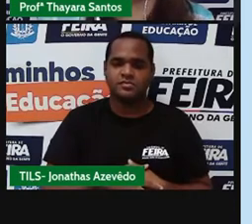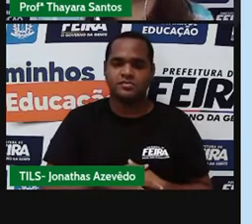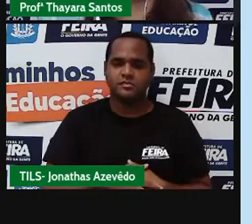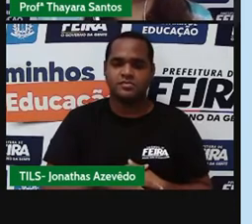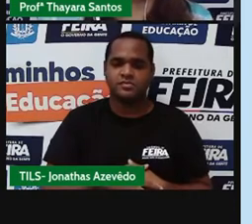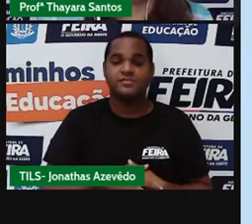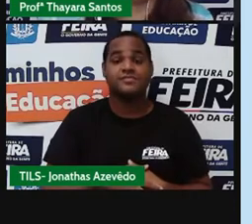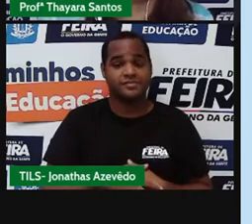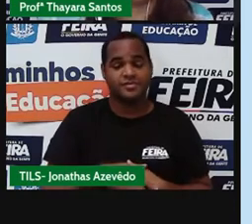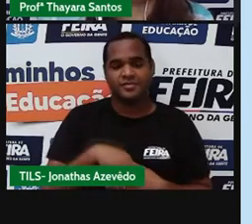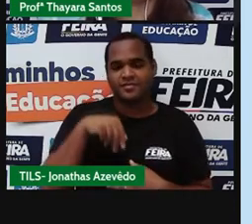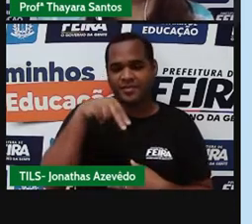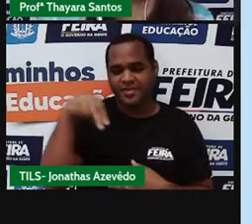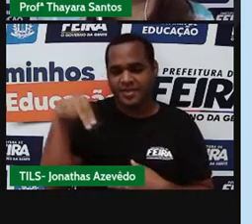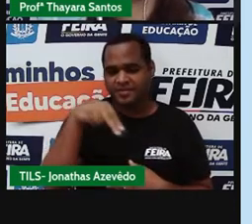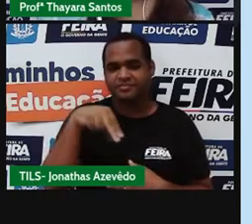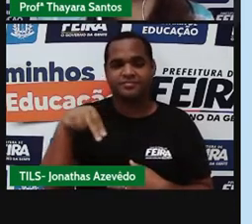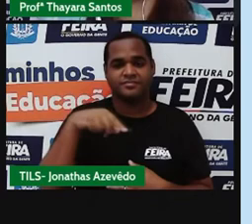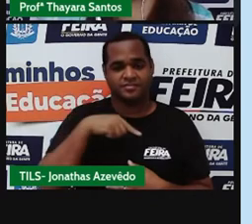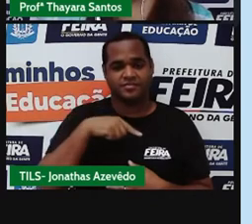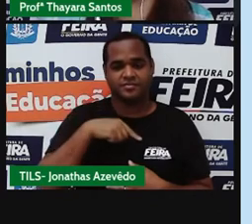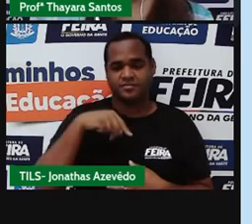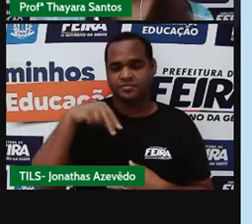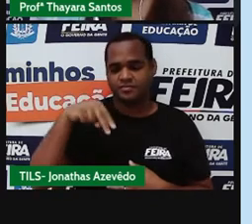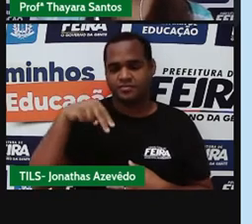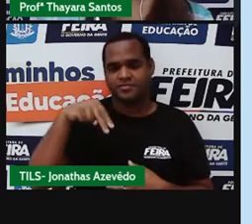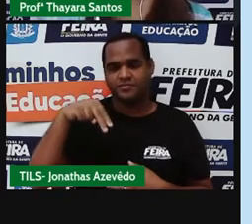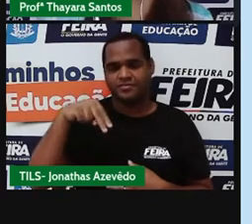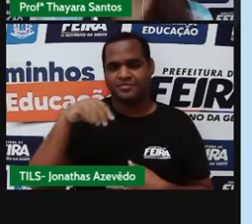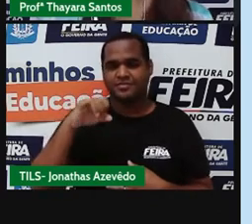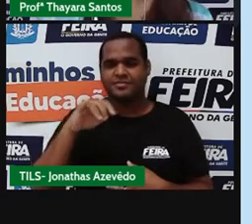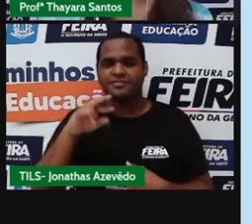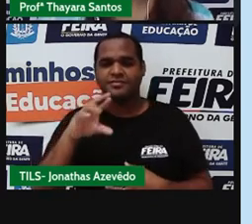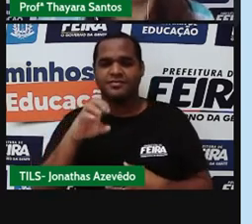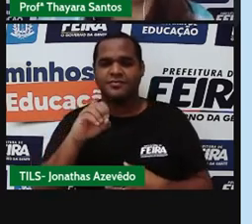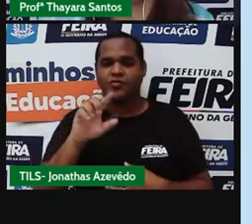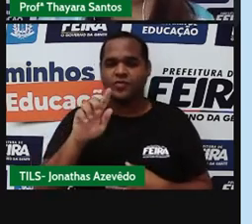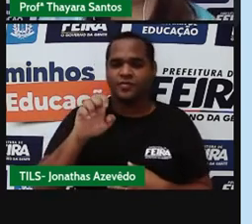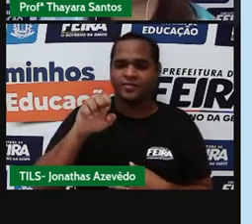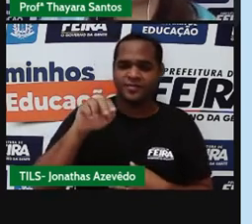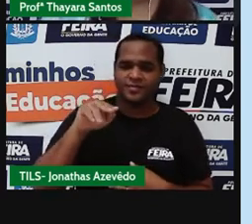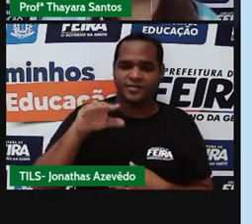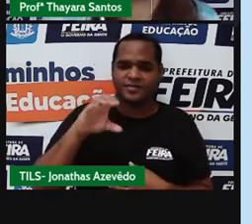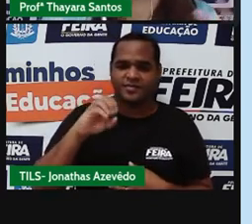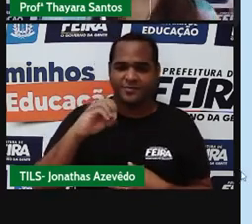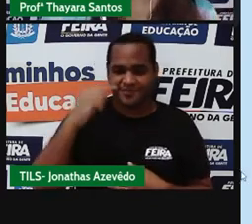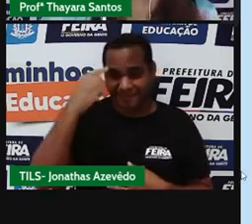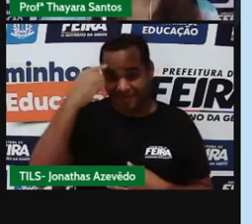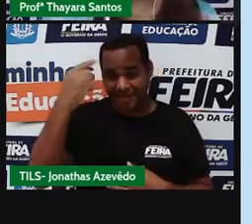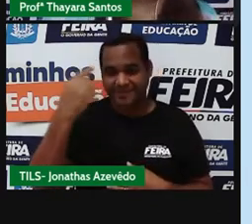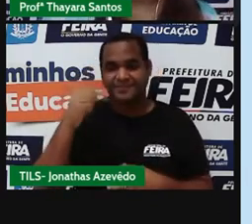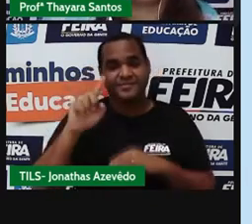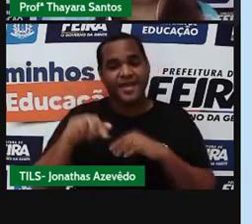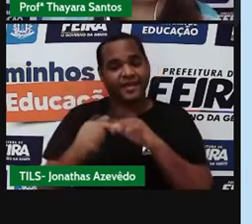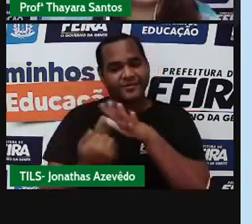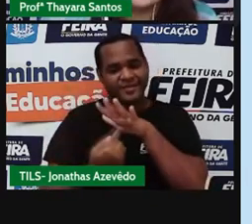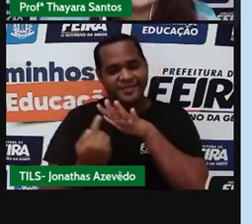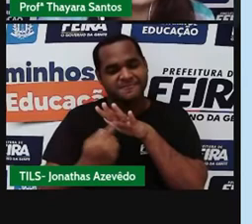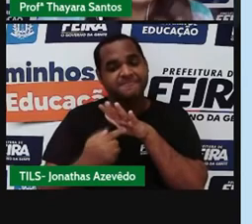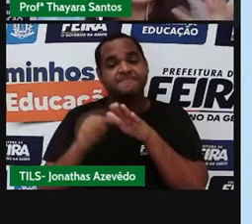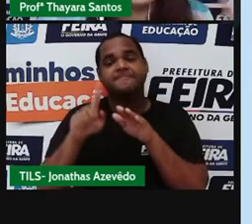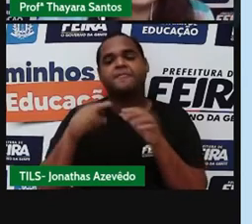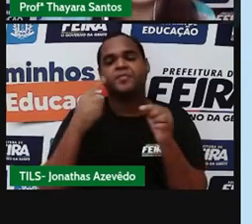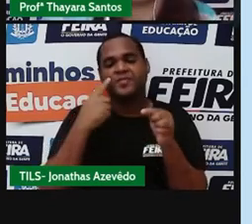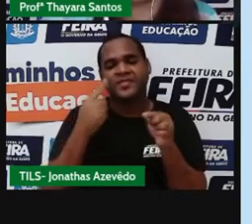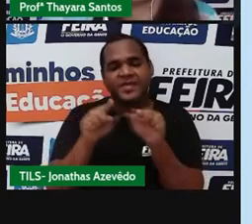Agora eu tenho o gás nitrogênio. Posso arrastar para cá. E também tem uma substância simples aí, porque